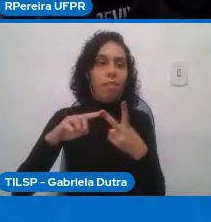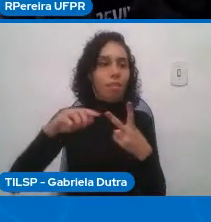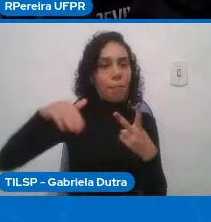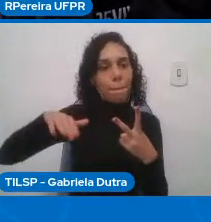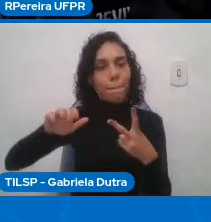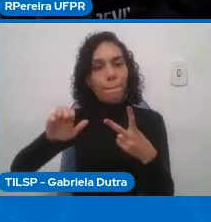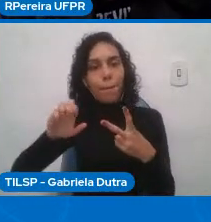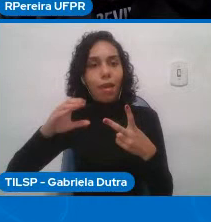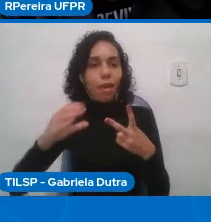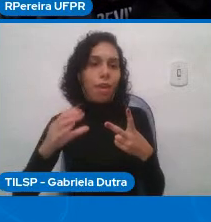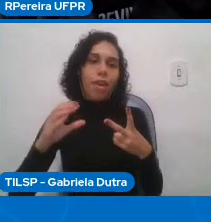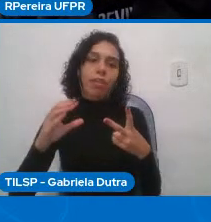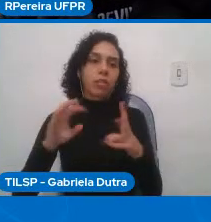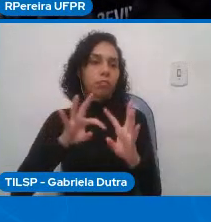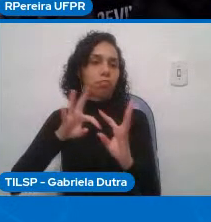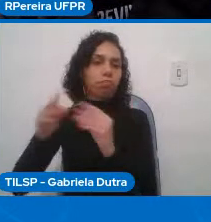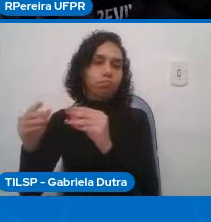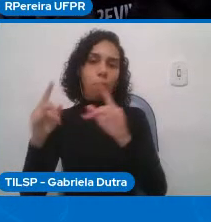regulamenta